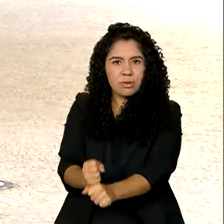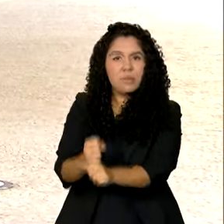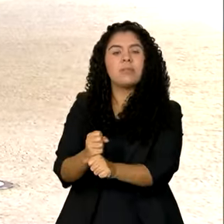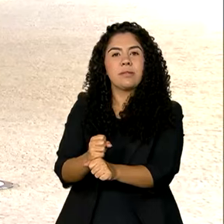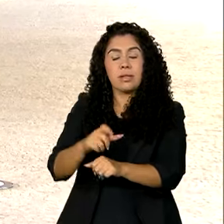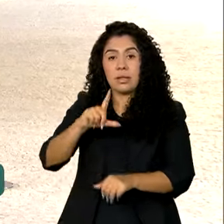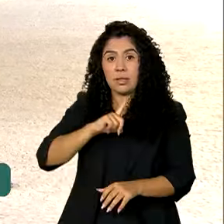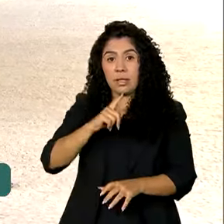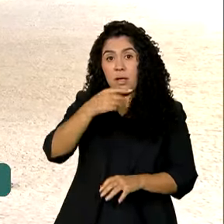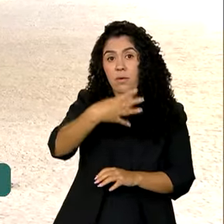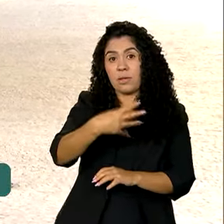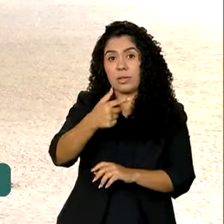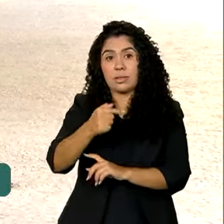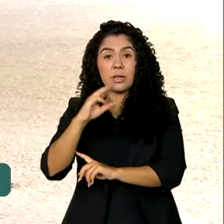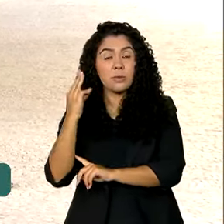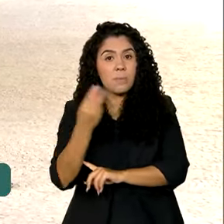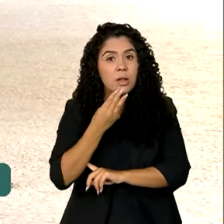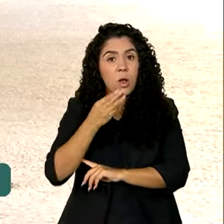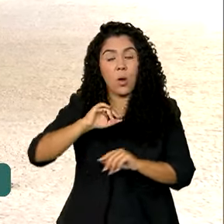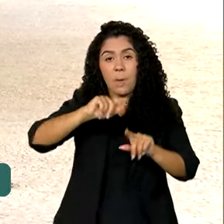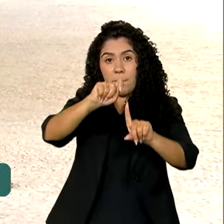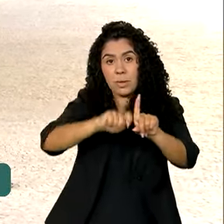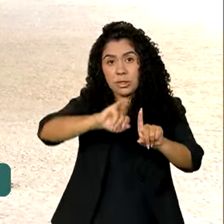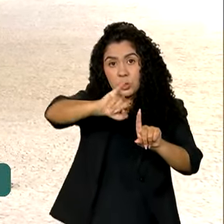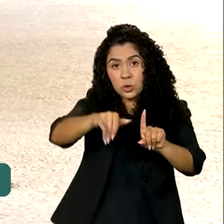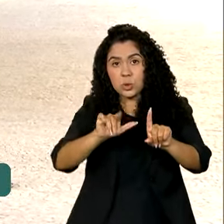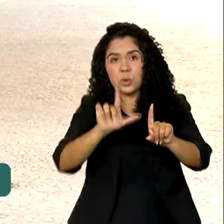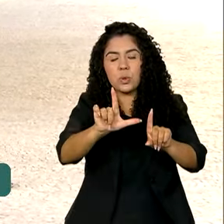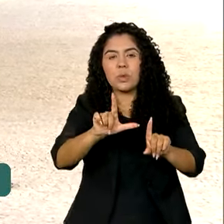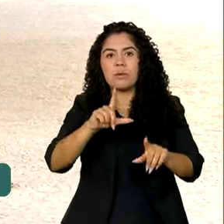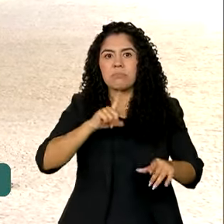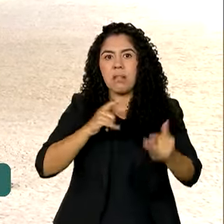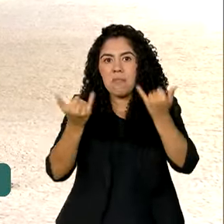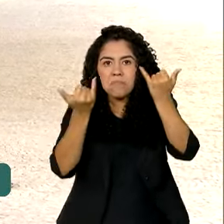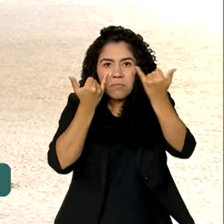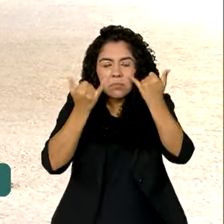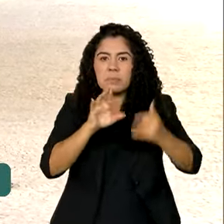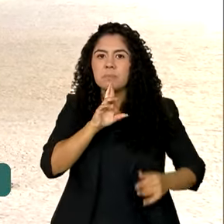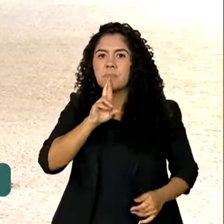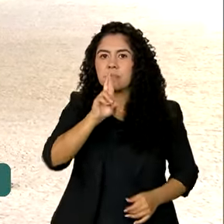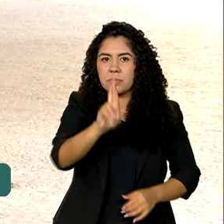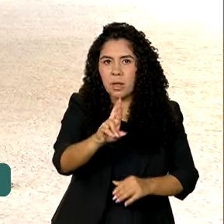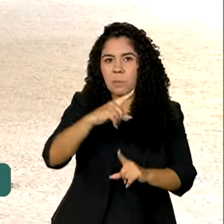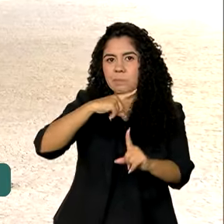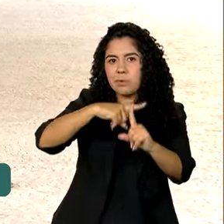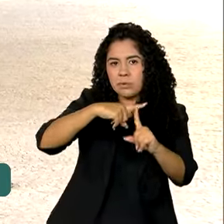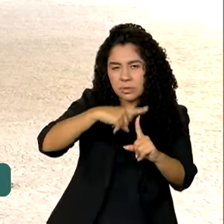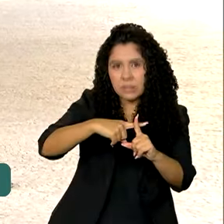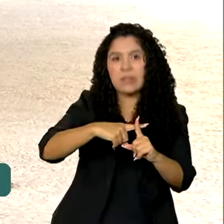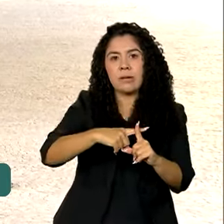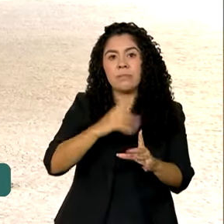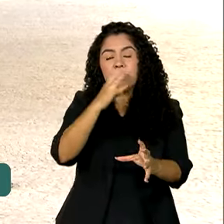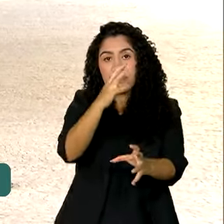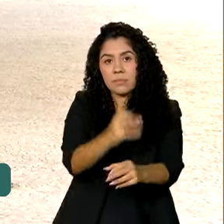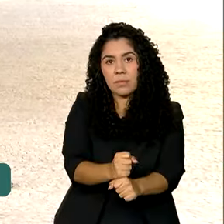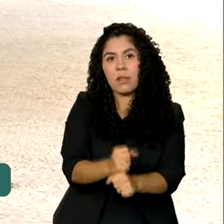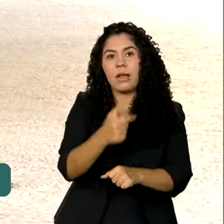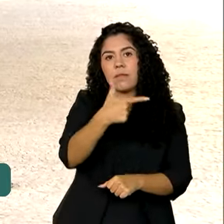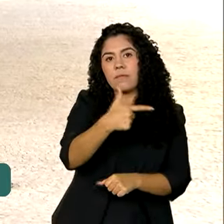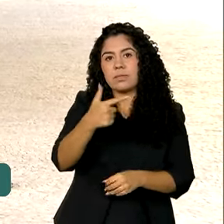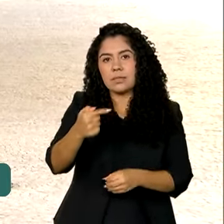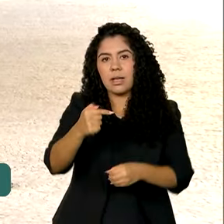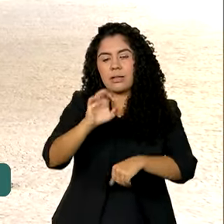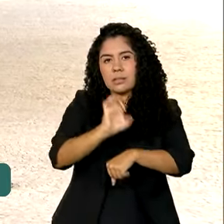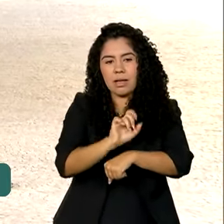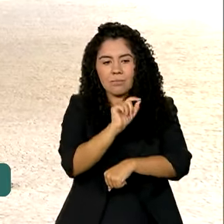milhões. Em julho foram registrados dados positivos em 26 das 27 unidades